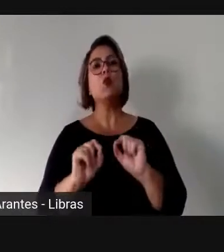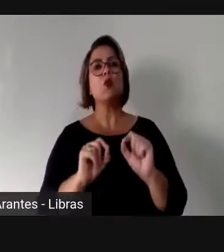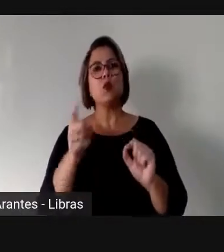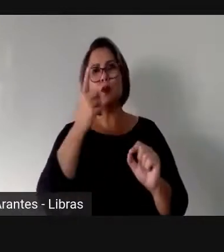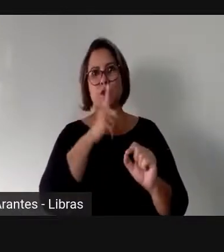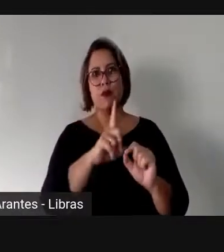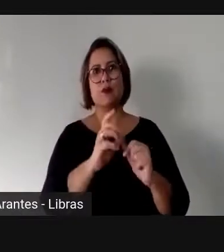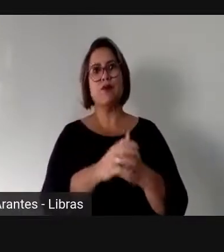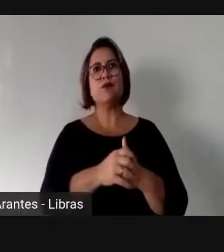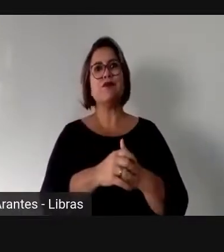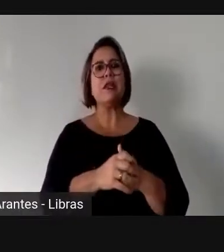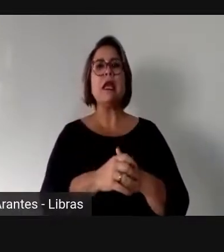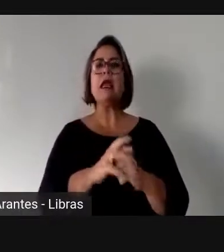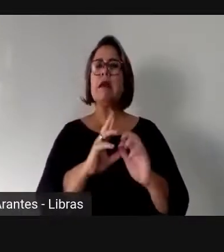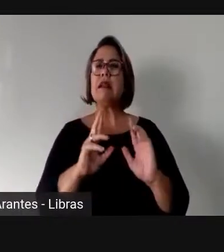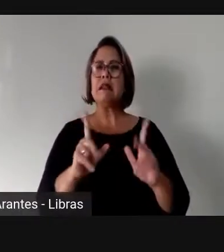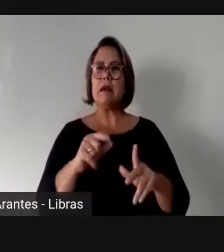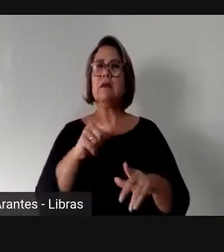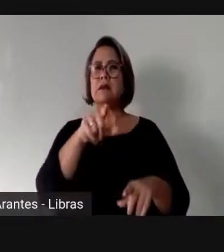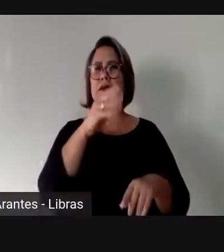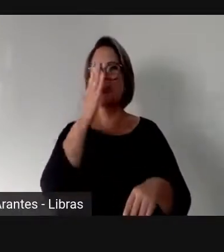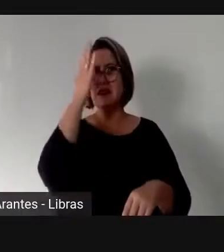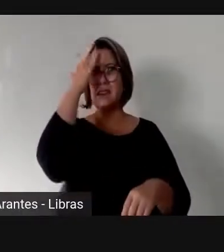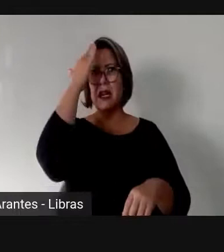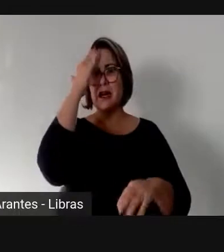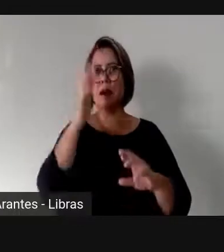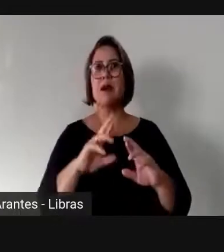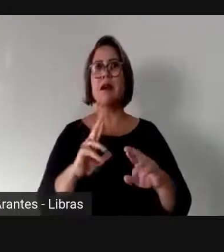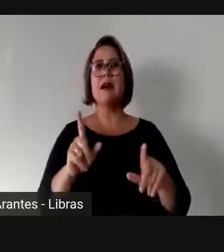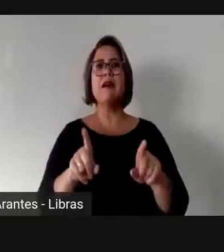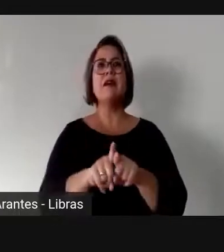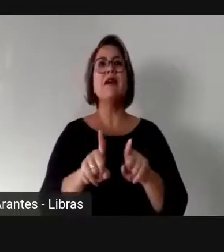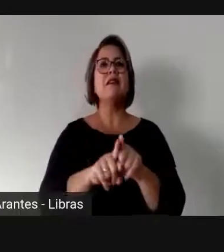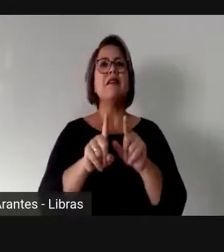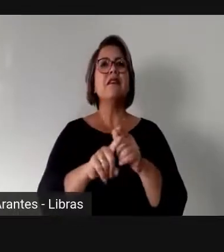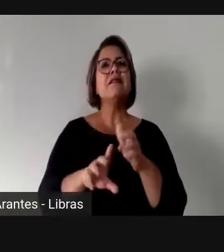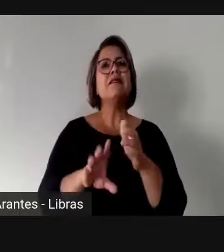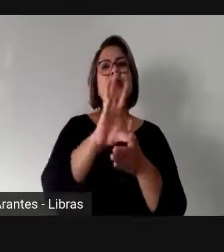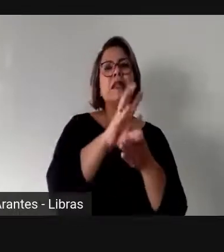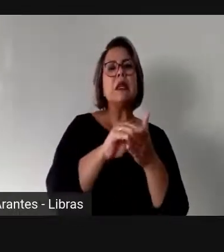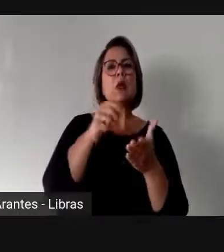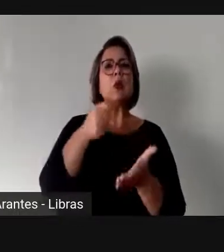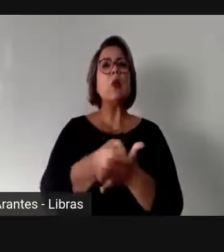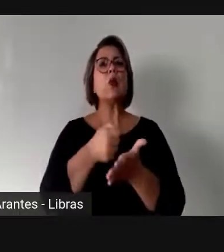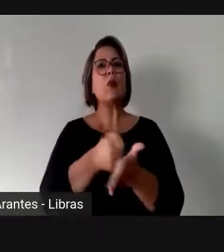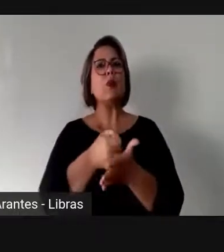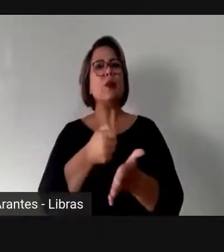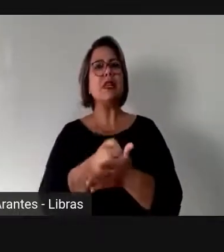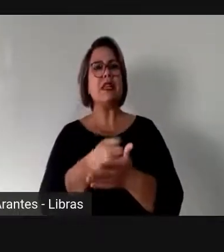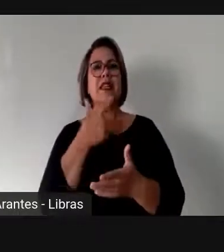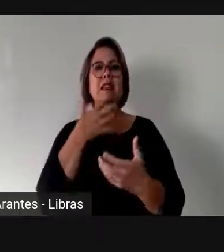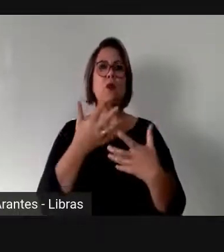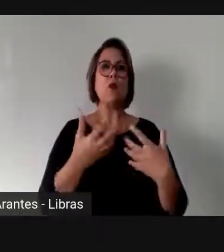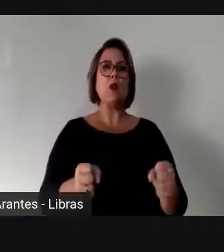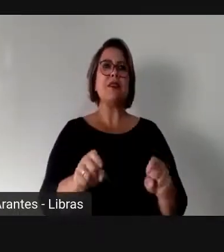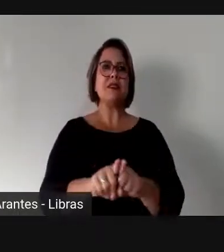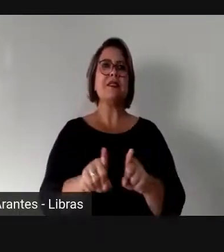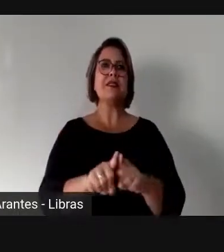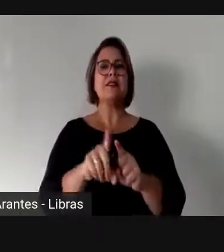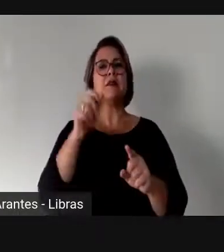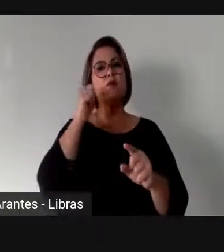E não é verdade, a gente sabe que o modelo que está estabelecido não permite que as mulheres